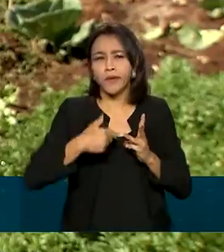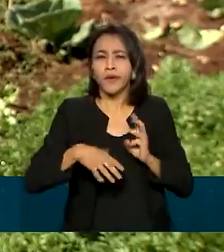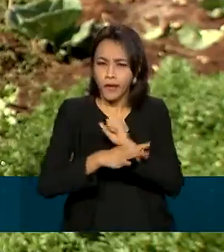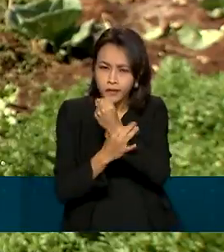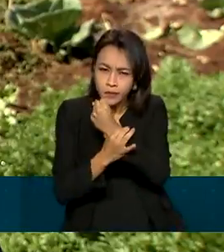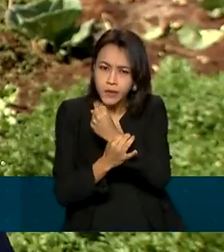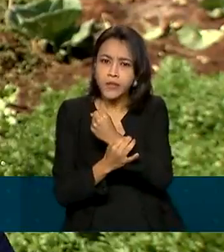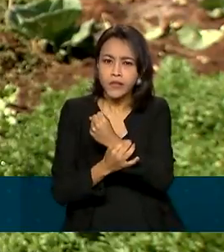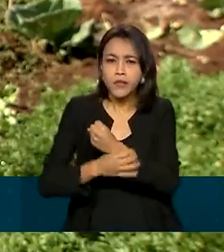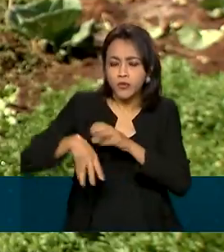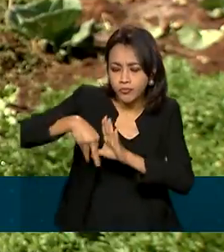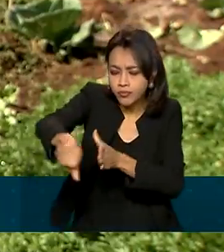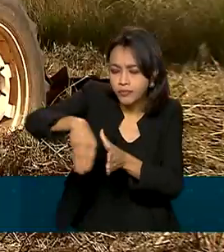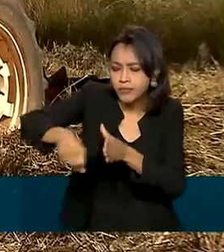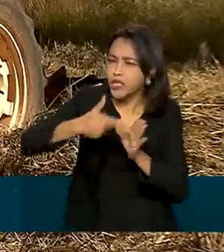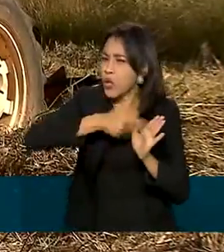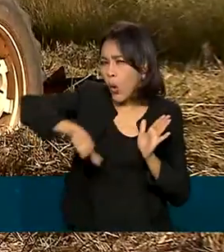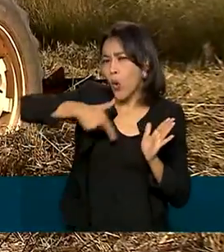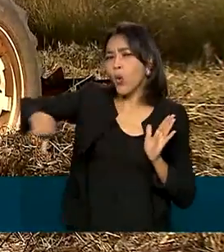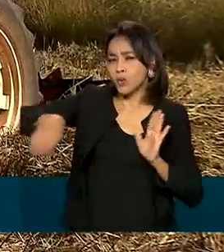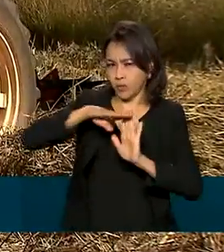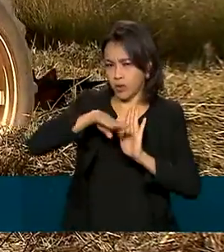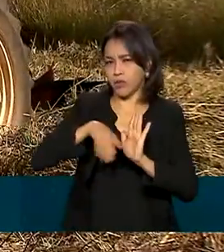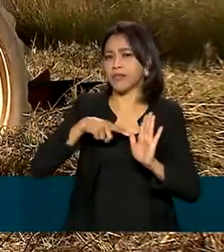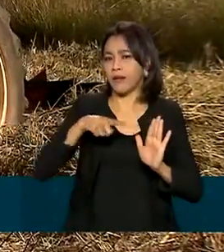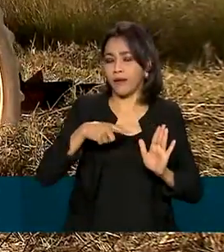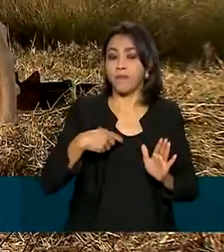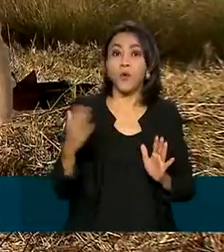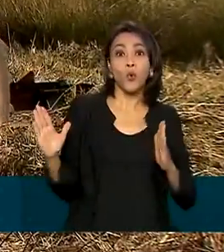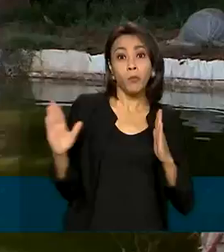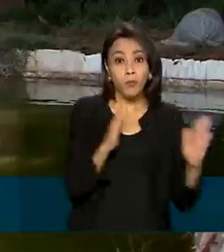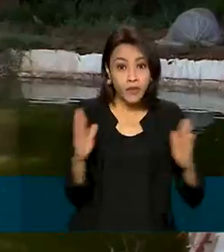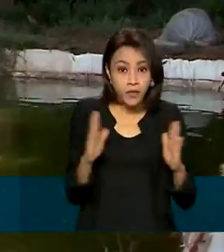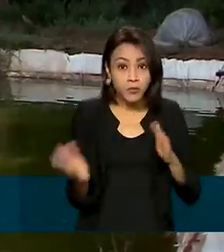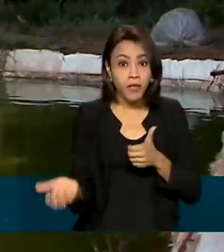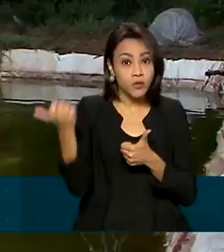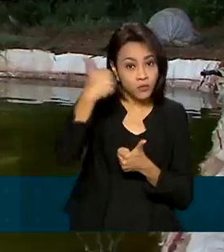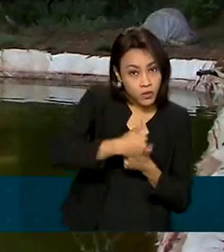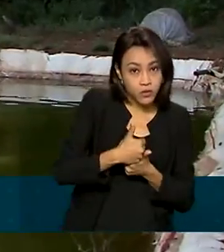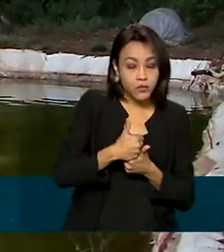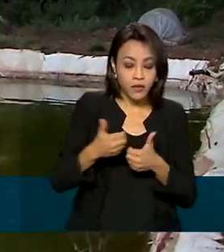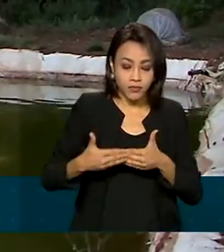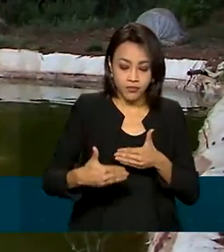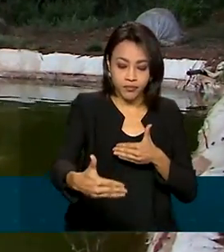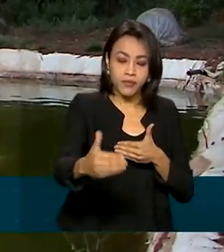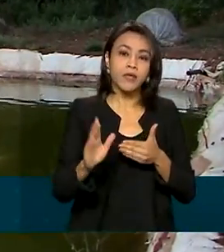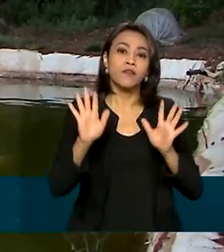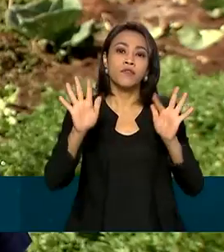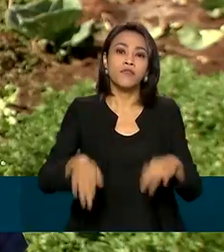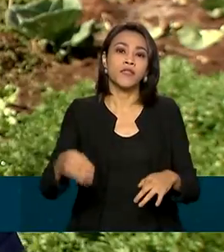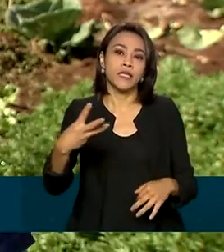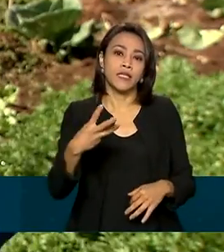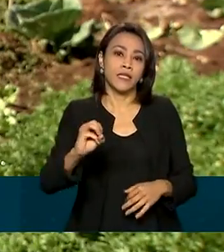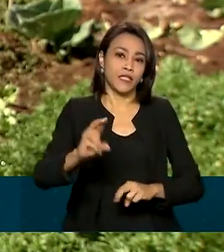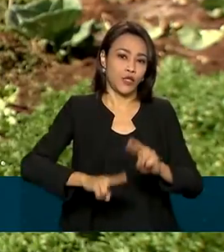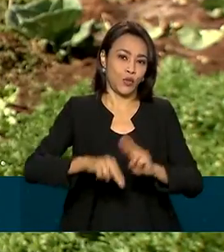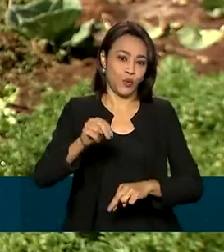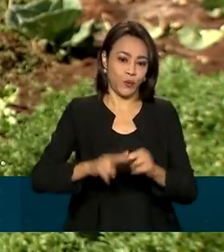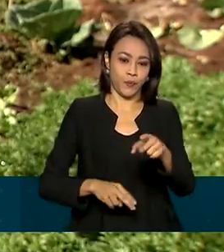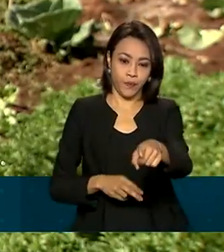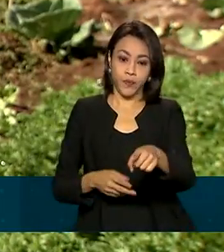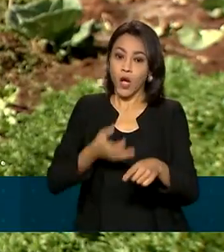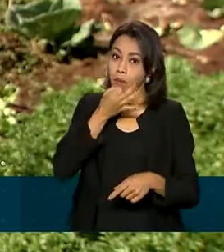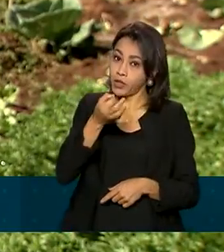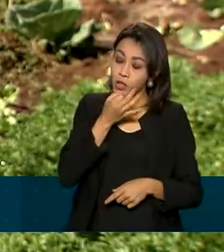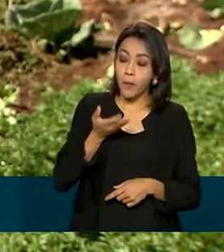de safra e outros mais. O prazo para fazer essa substituição termina em 30 de junho. A sugestão nossa para